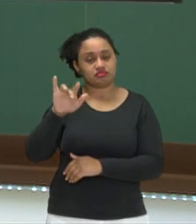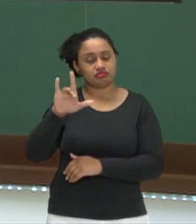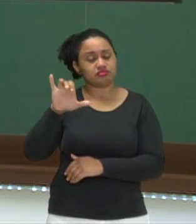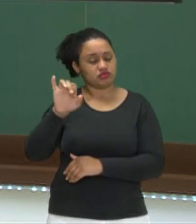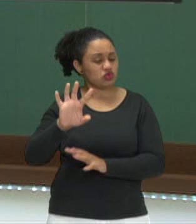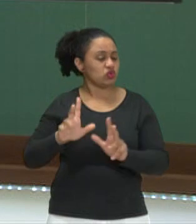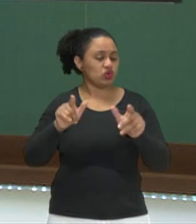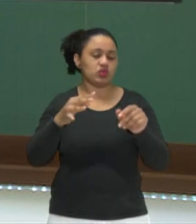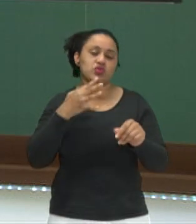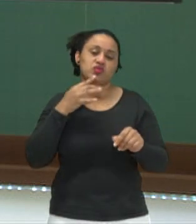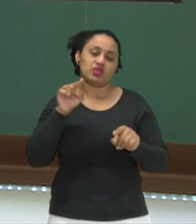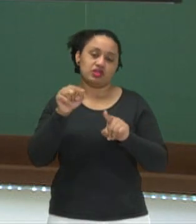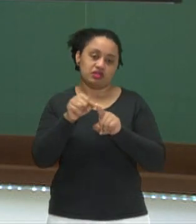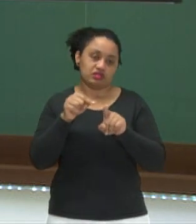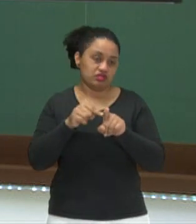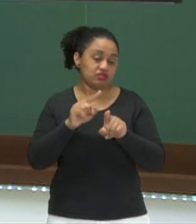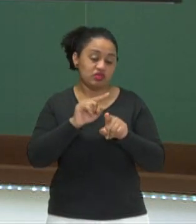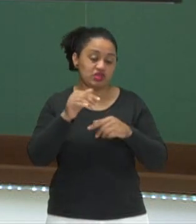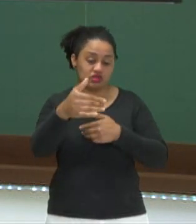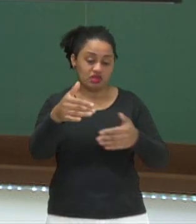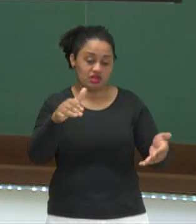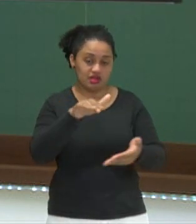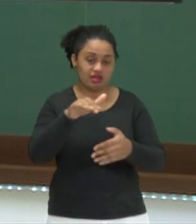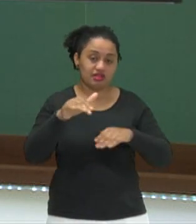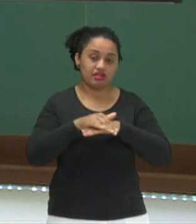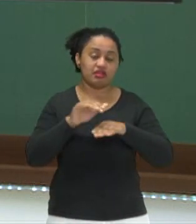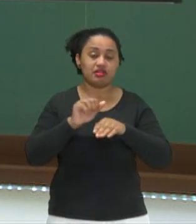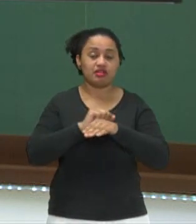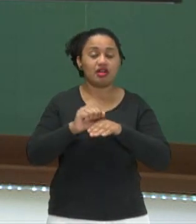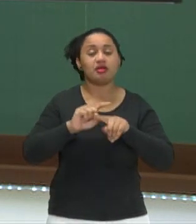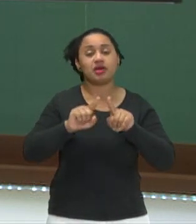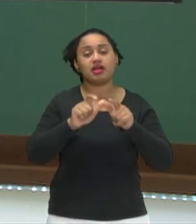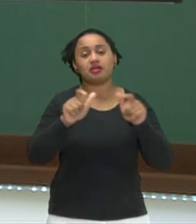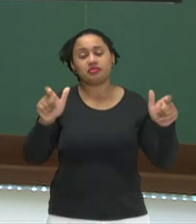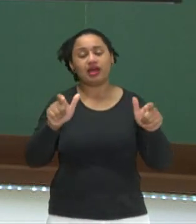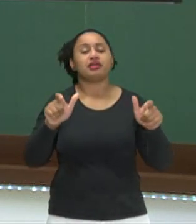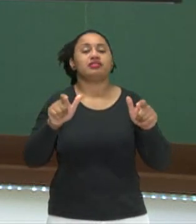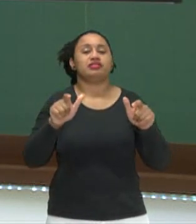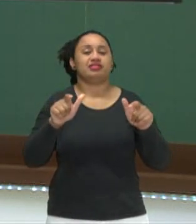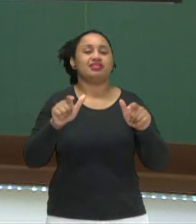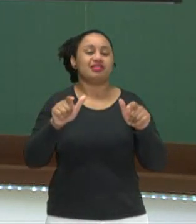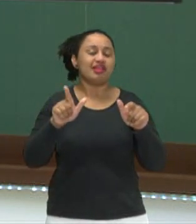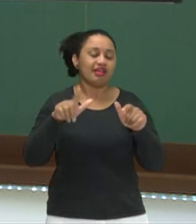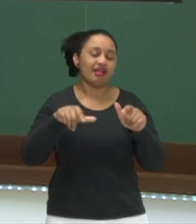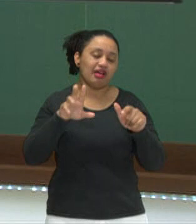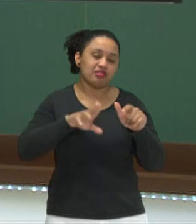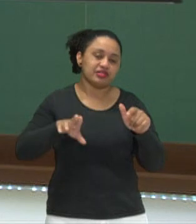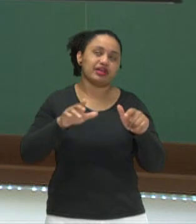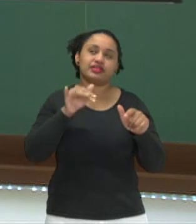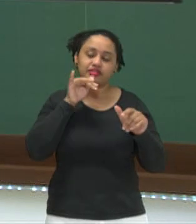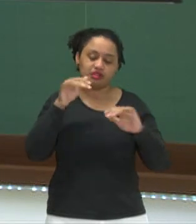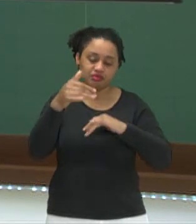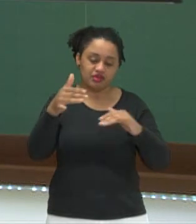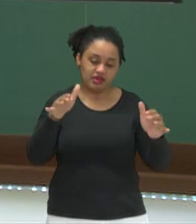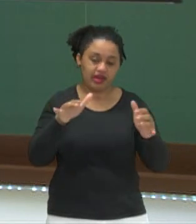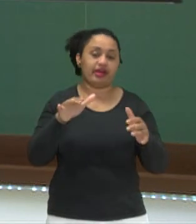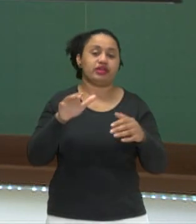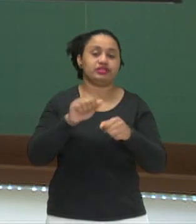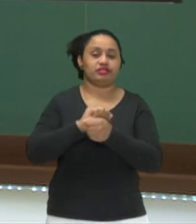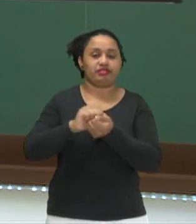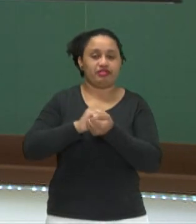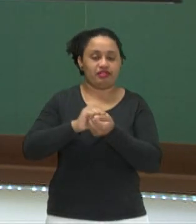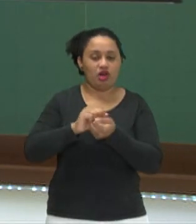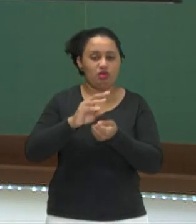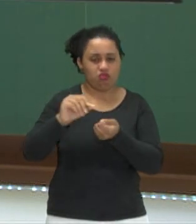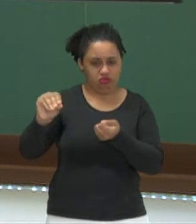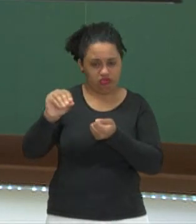conhece o formato. E não só da caixa de sapato, a maioria das embalagens, a caixa de sabão em pó, por exemplo, tem exatamente